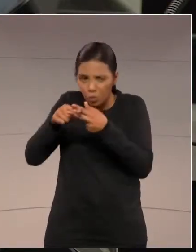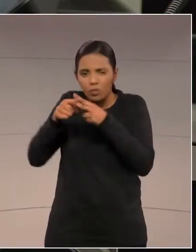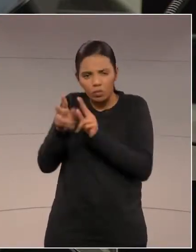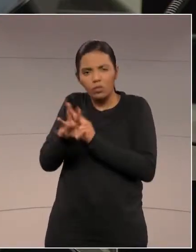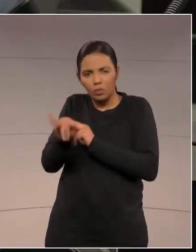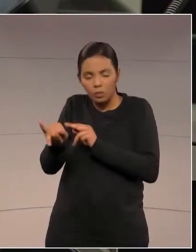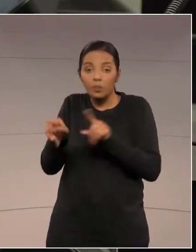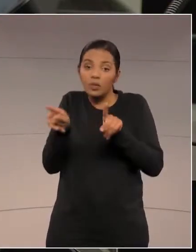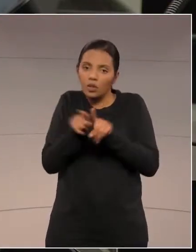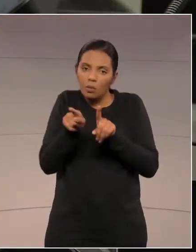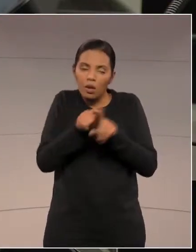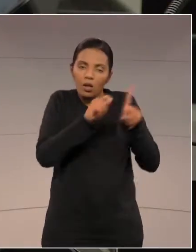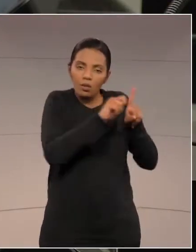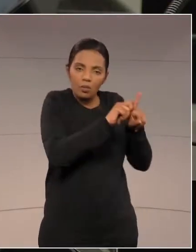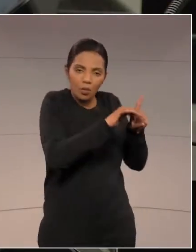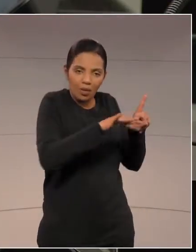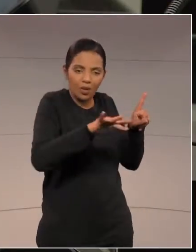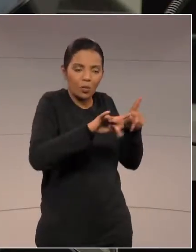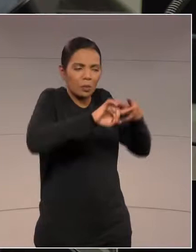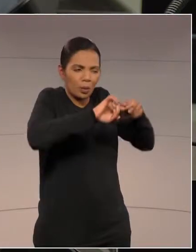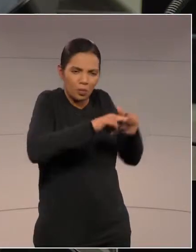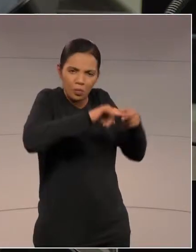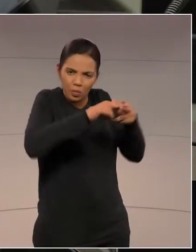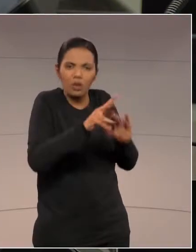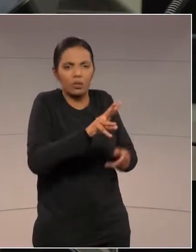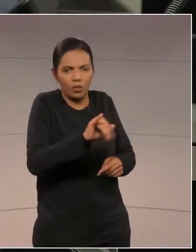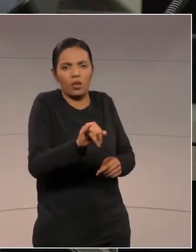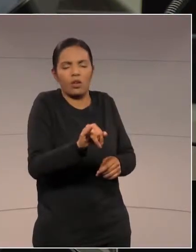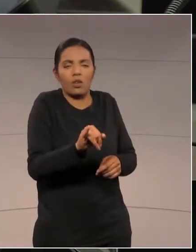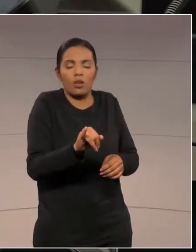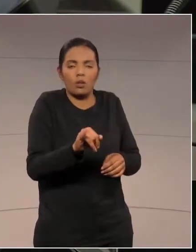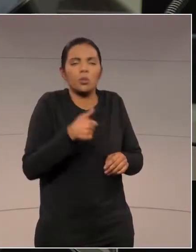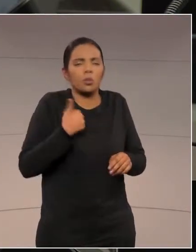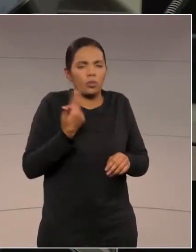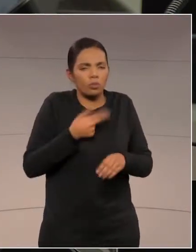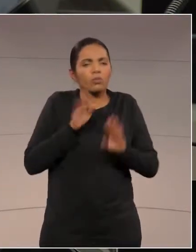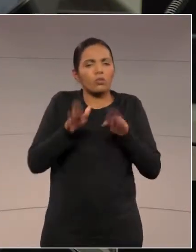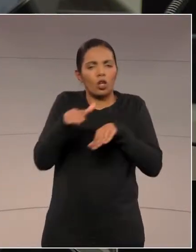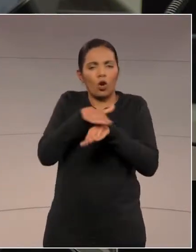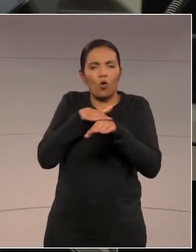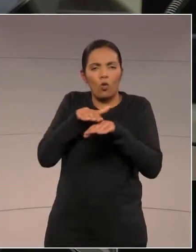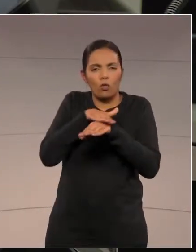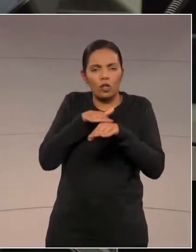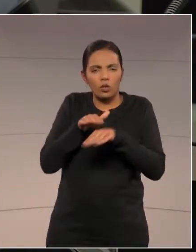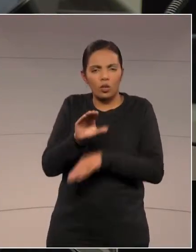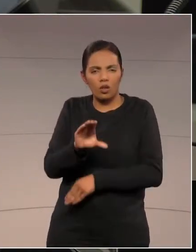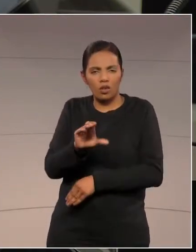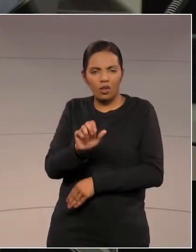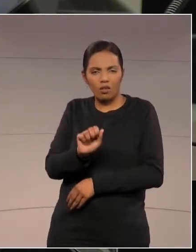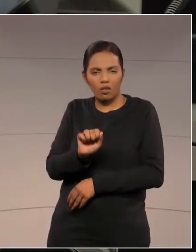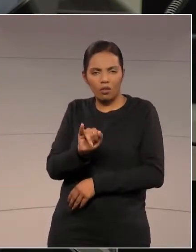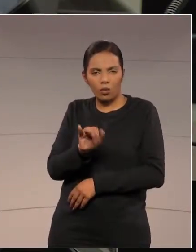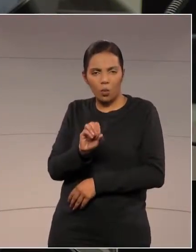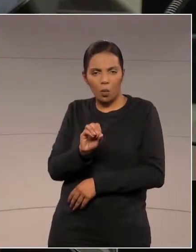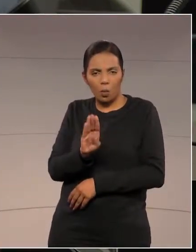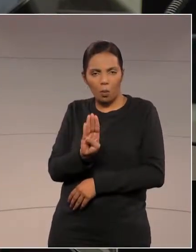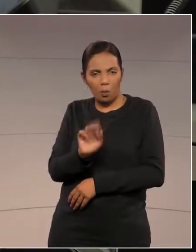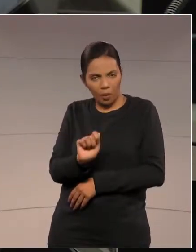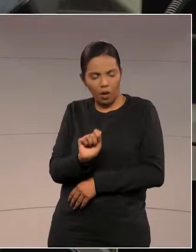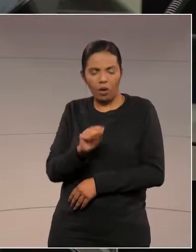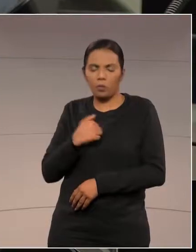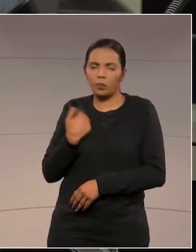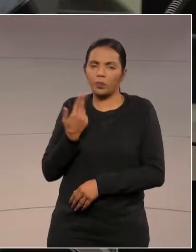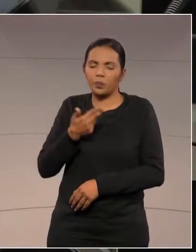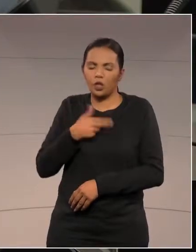em Guaratuba. Nós conversamos até lá em Caiobá na semana passada, vossa